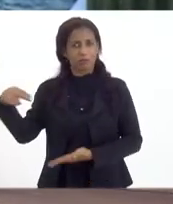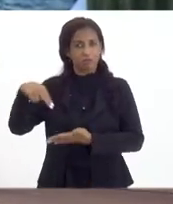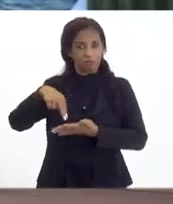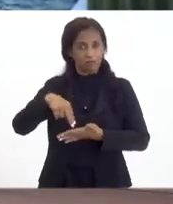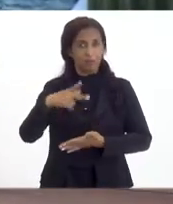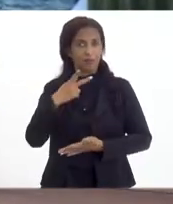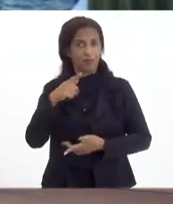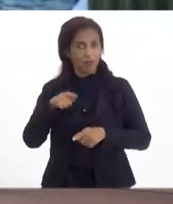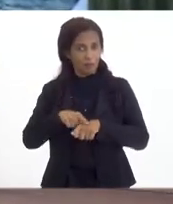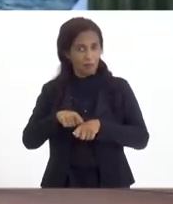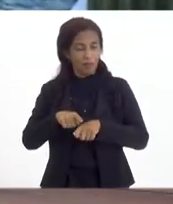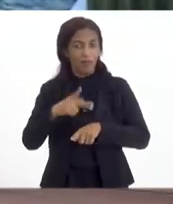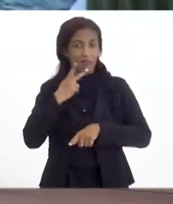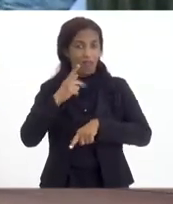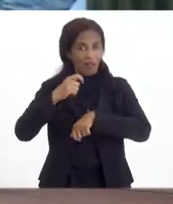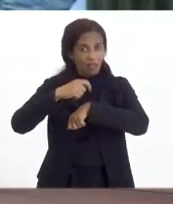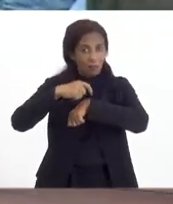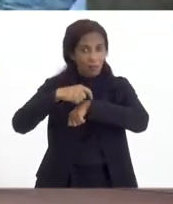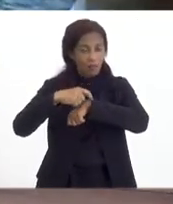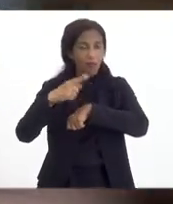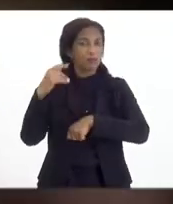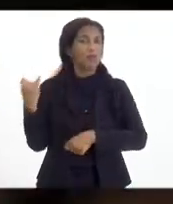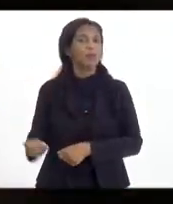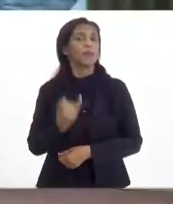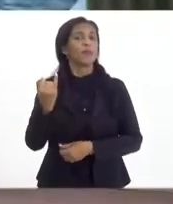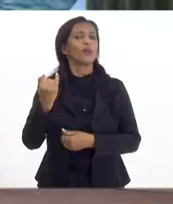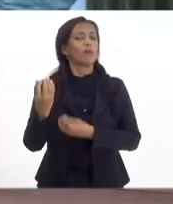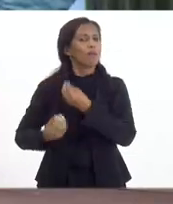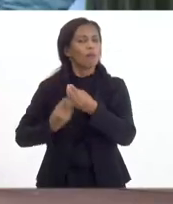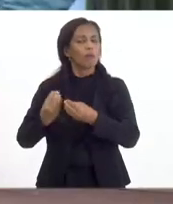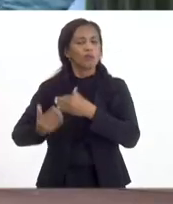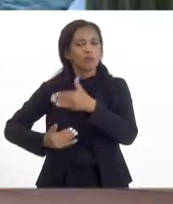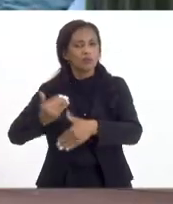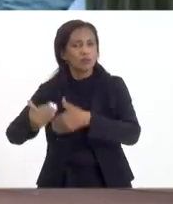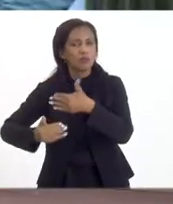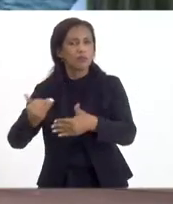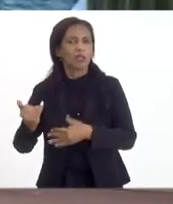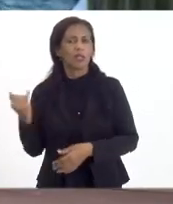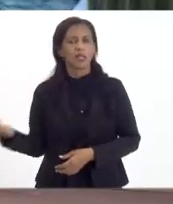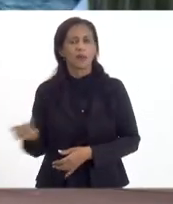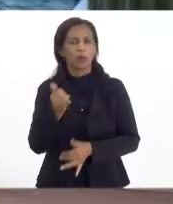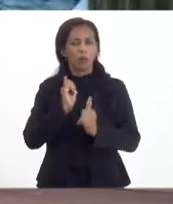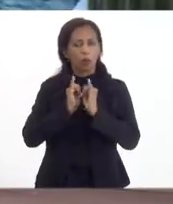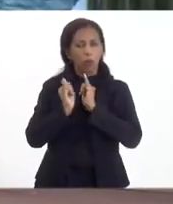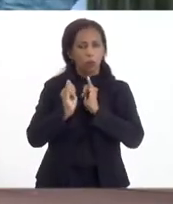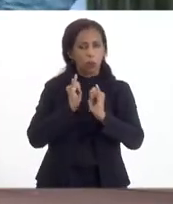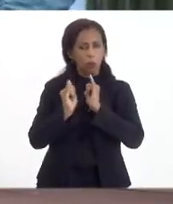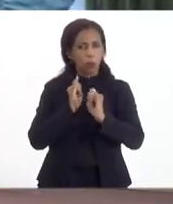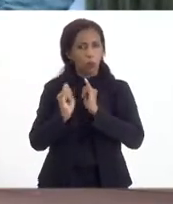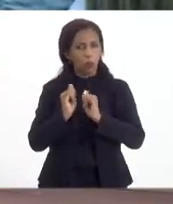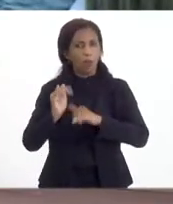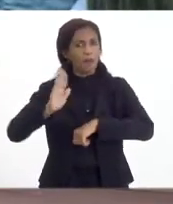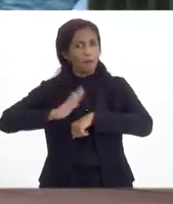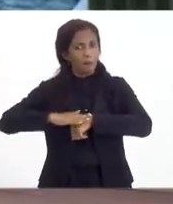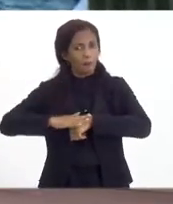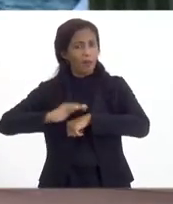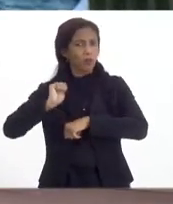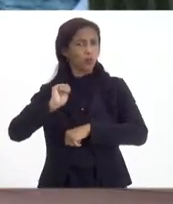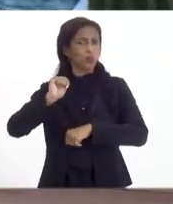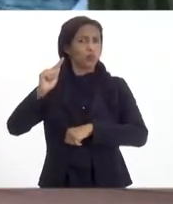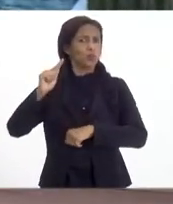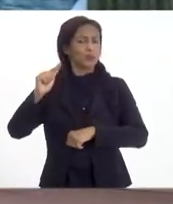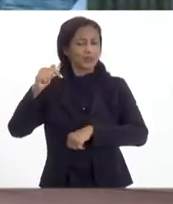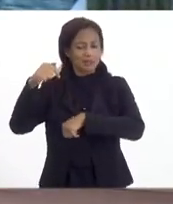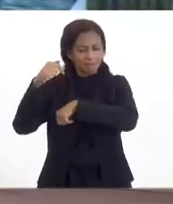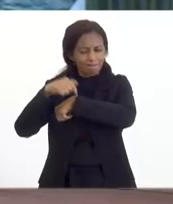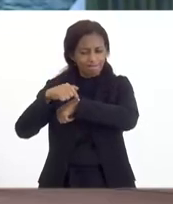precisa, nesses momentos de crise, entender a importância do desenvolvimento, a importância dos dados econômicos, e mais do que isso, nesses momentos